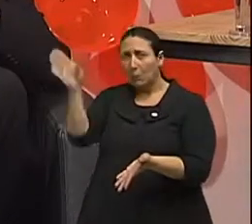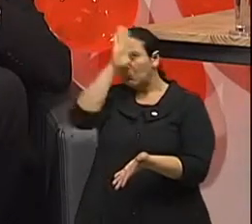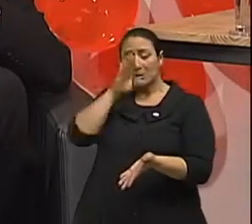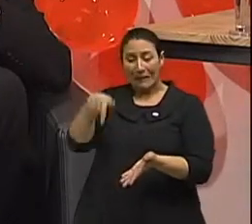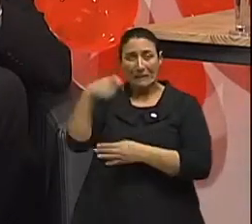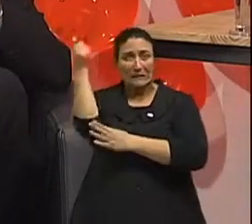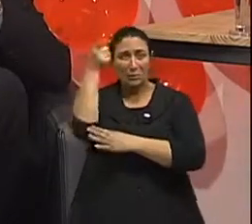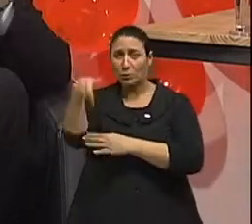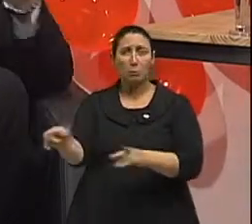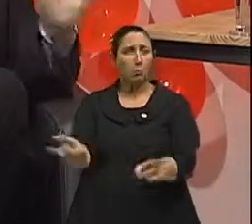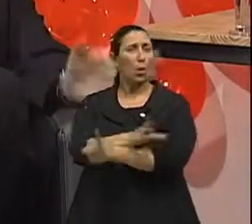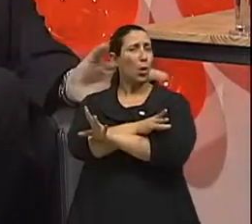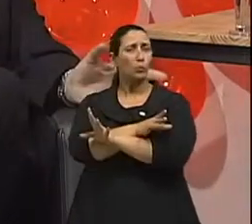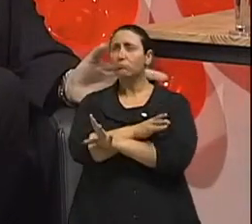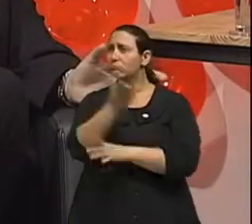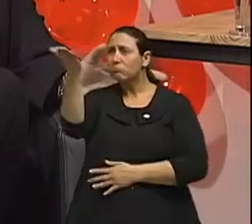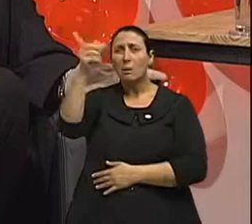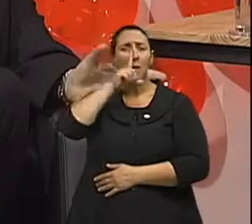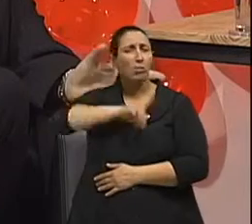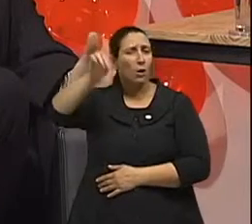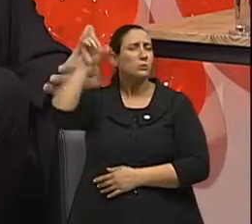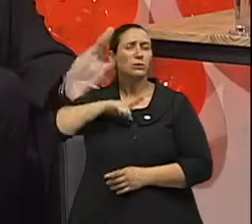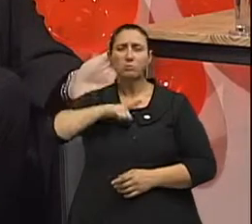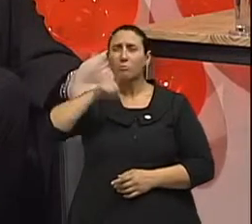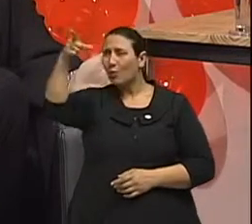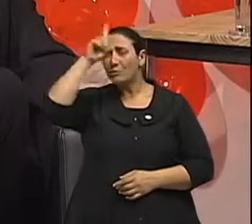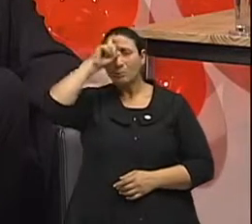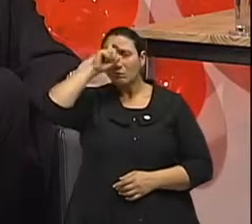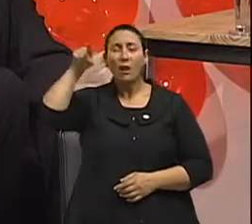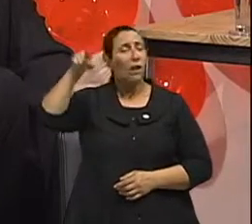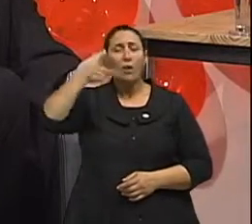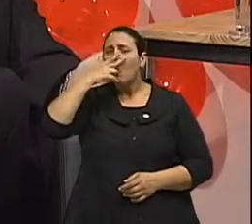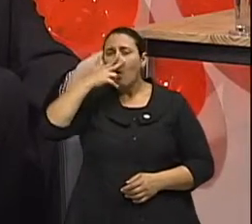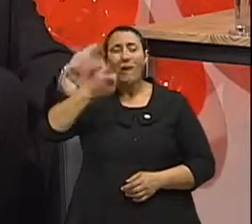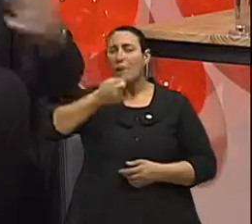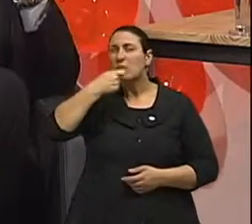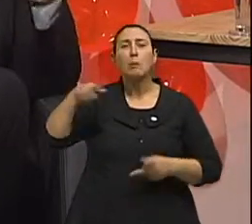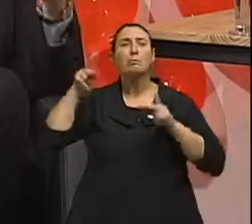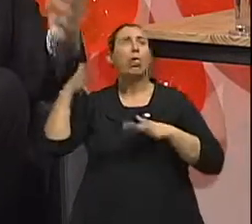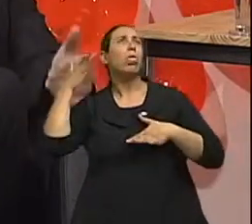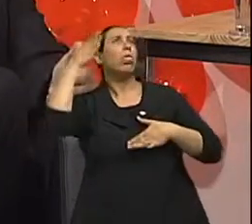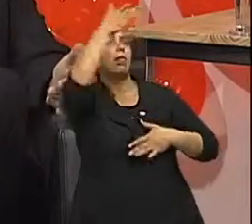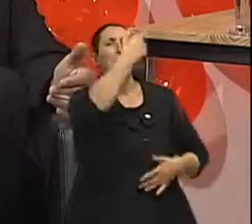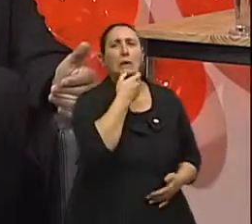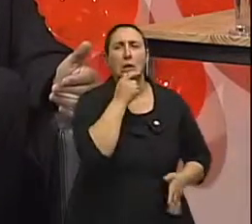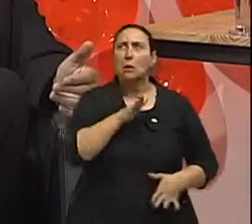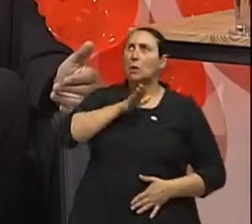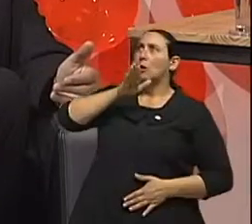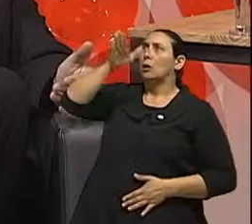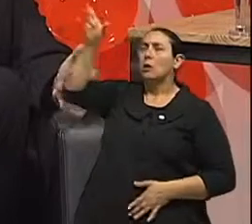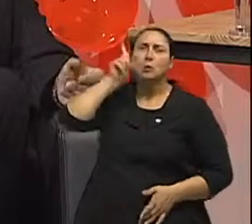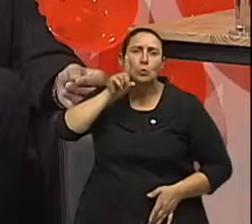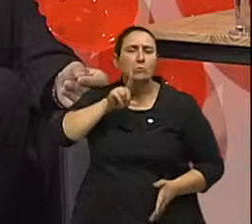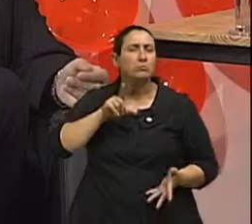medicamento que se utiliza nos principais hospitais de Porto Alegre, é o mesmo remédio que o paciente vai usar se estiver na Inglaterra, nos Estados Unidos, em qualquer